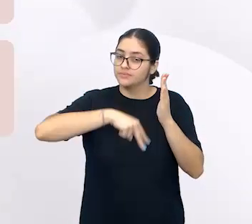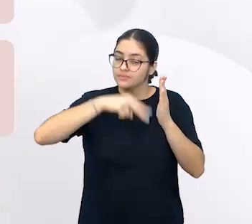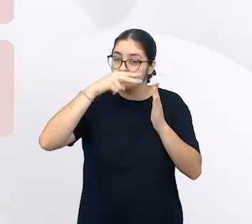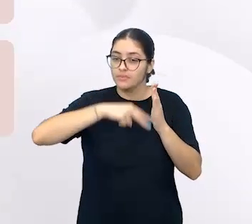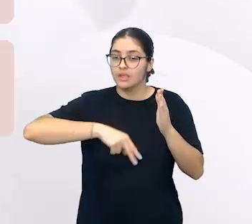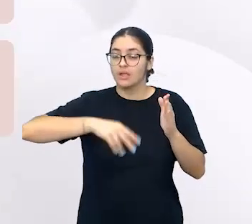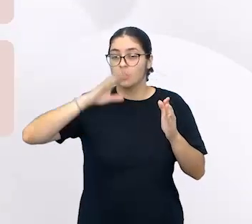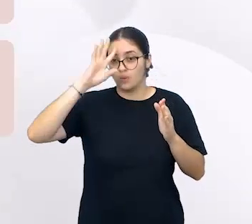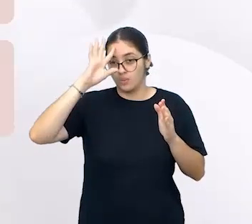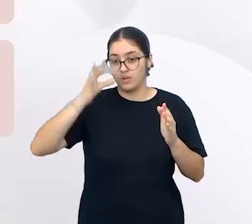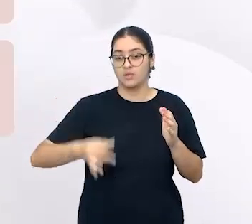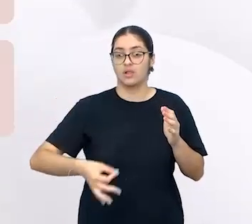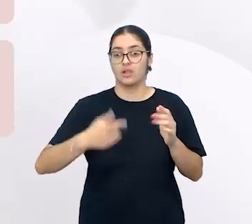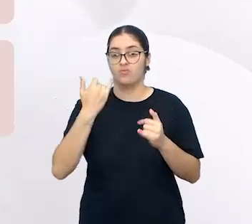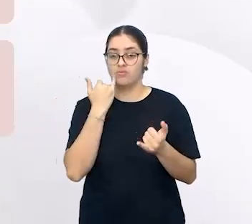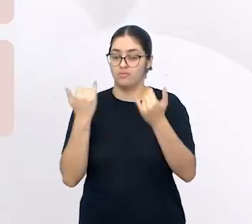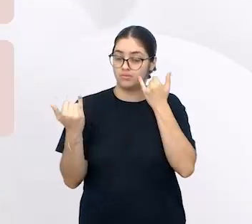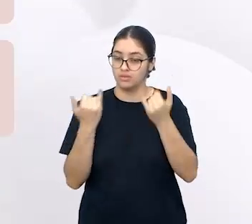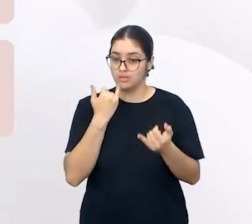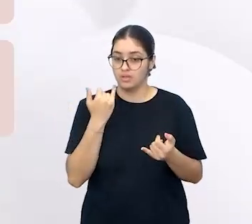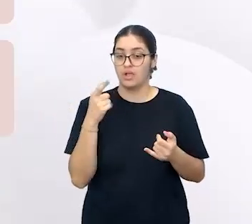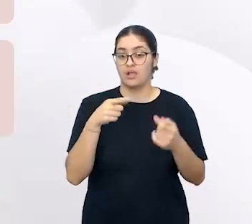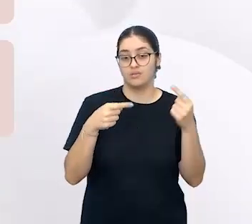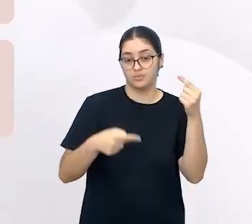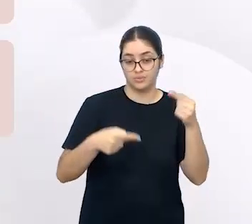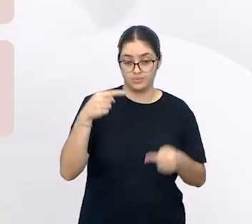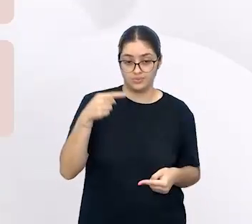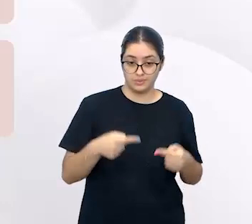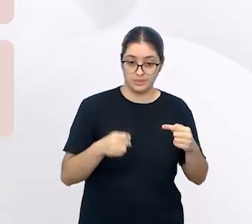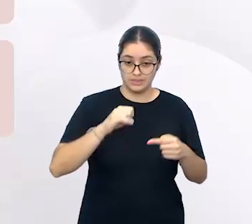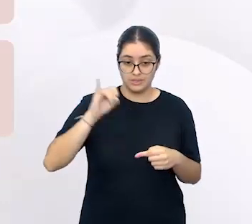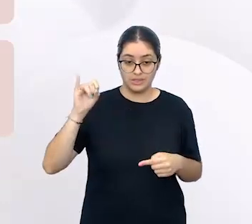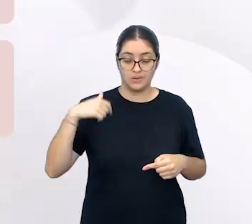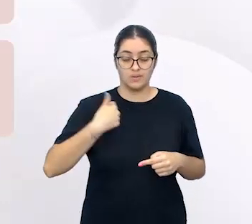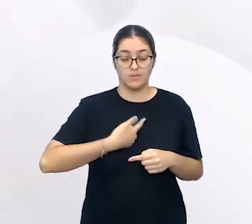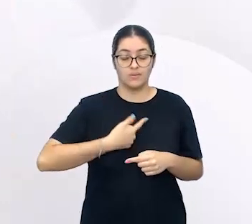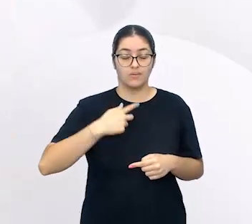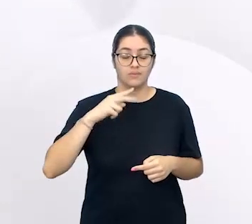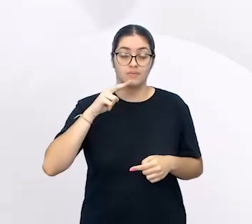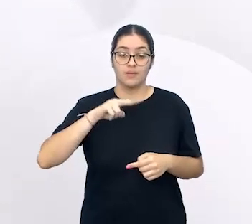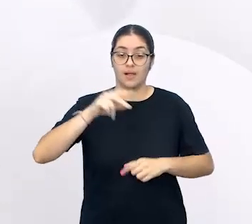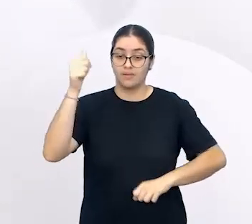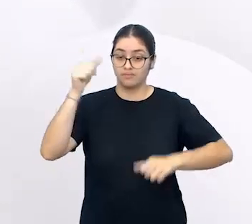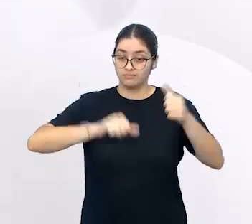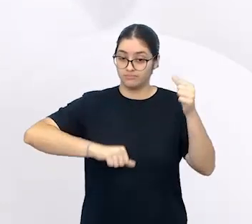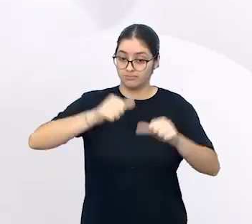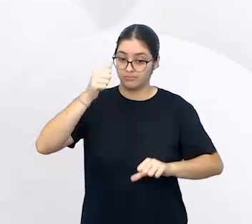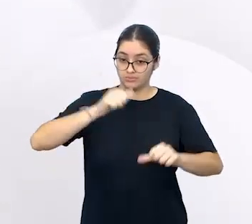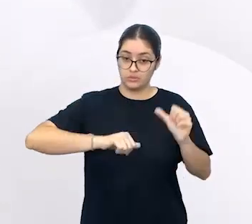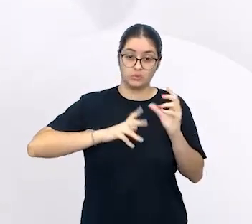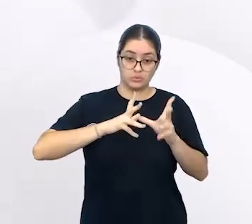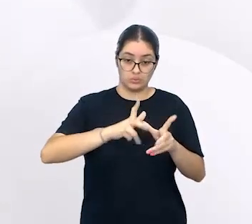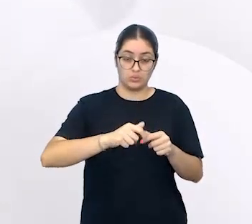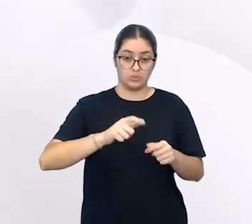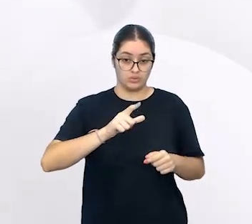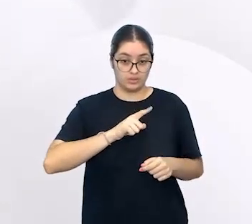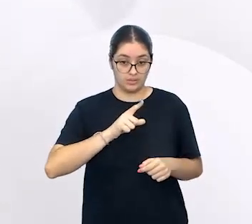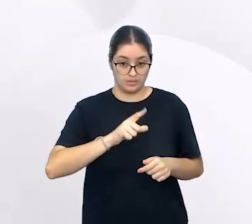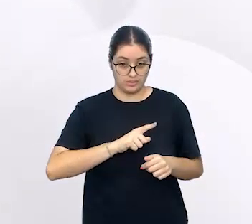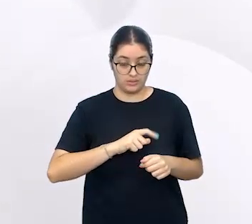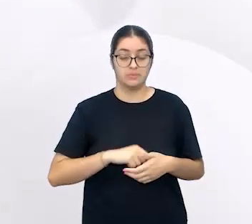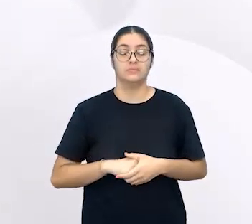compreendam as informações. E essa é a nossa discussão. Se a gente olhar para todas as nossas avaliações externas, tudo que a gente tem,